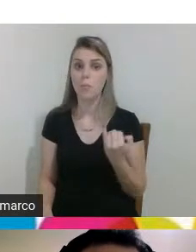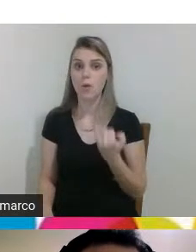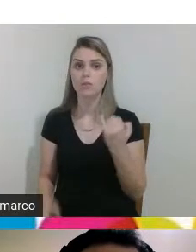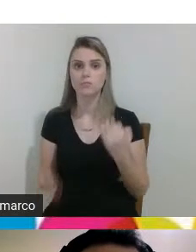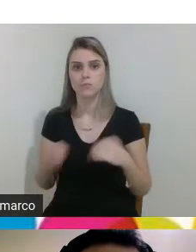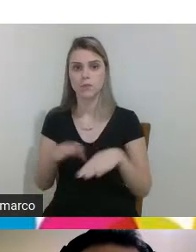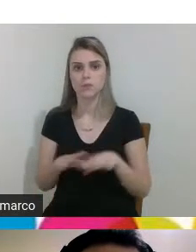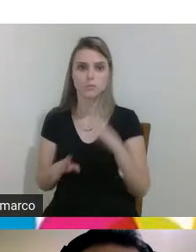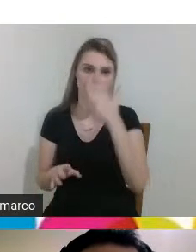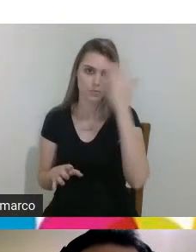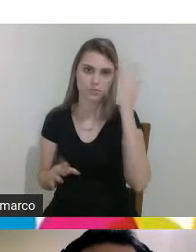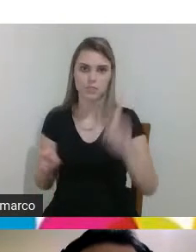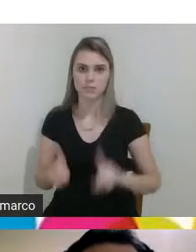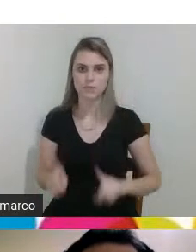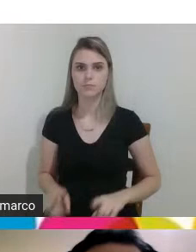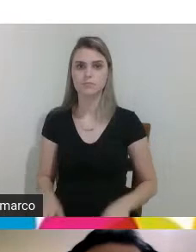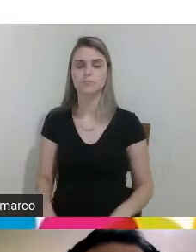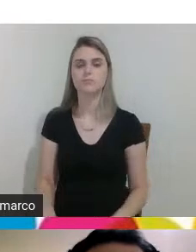com deficiência